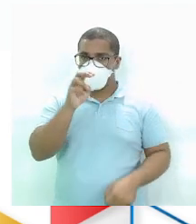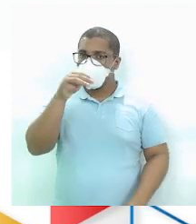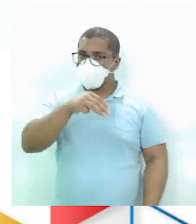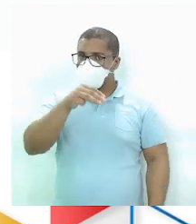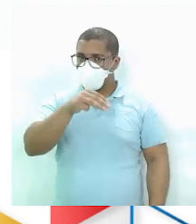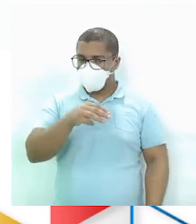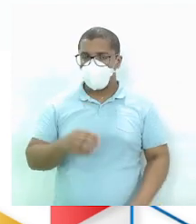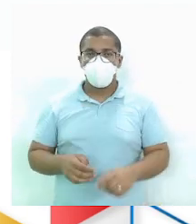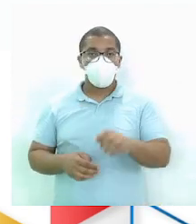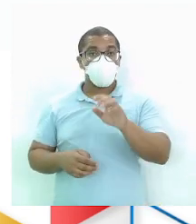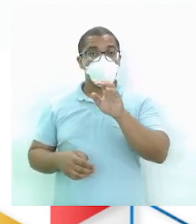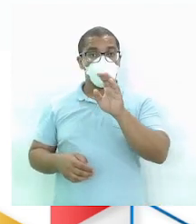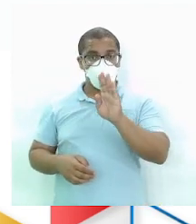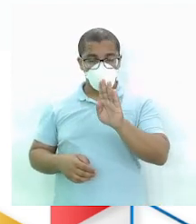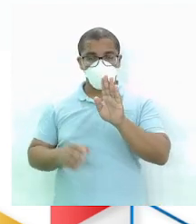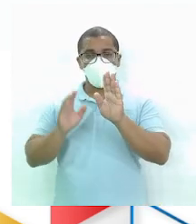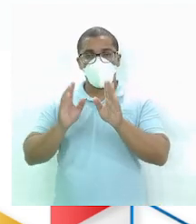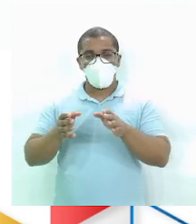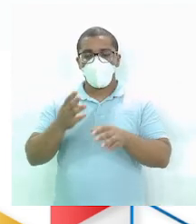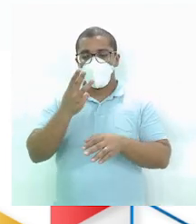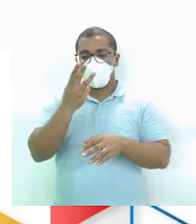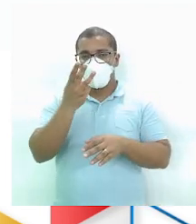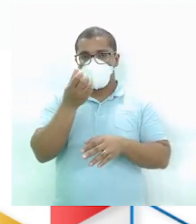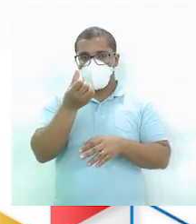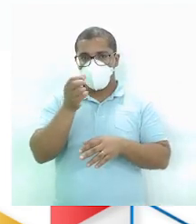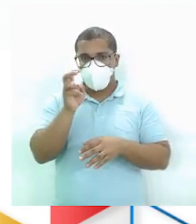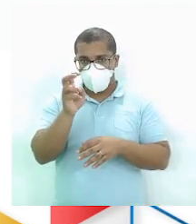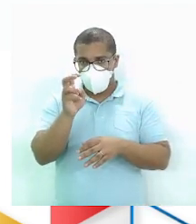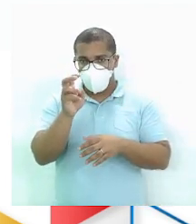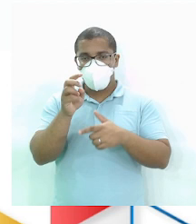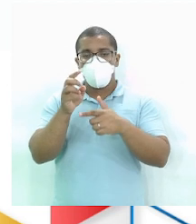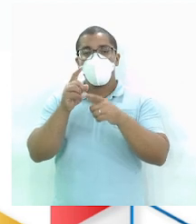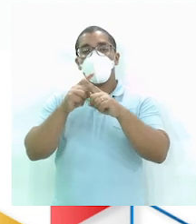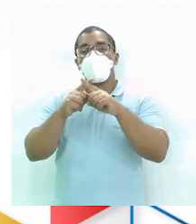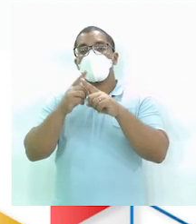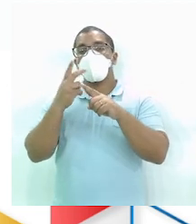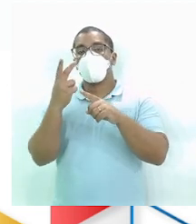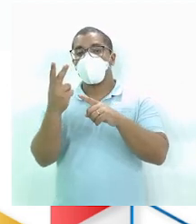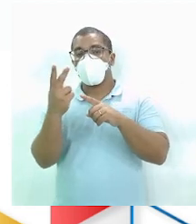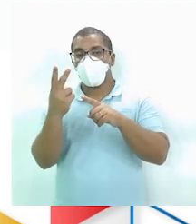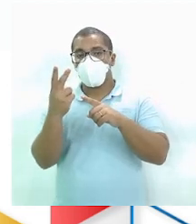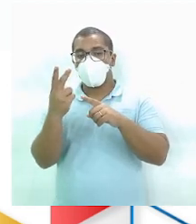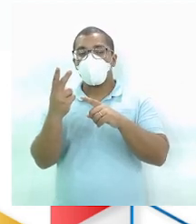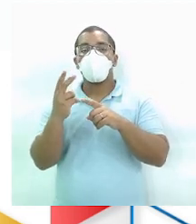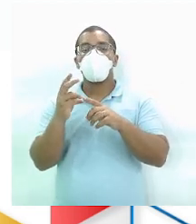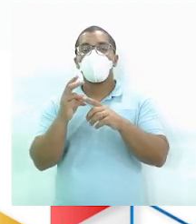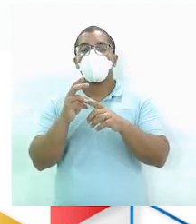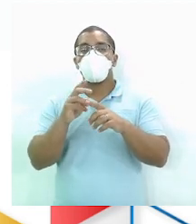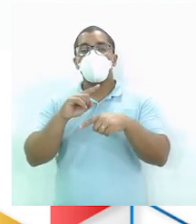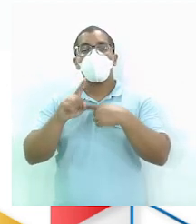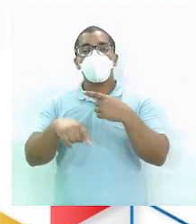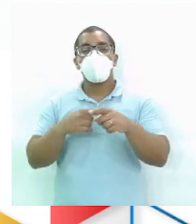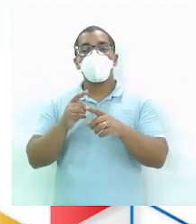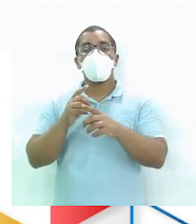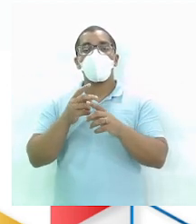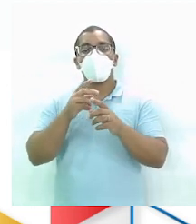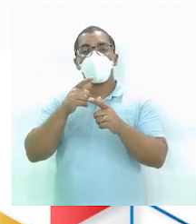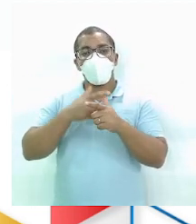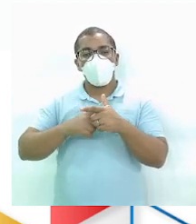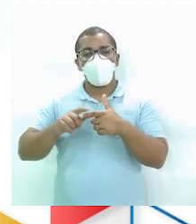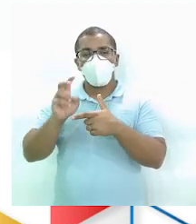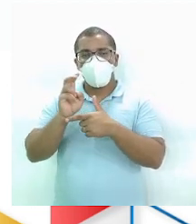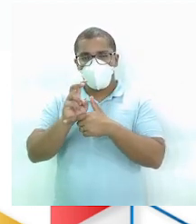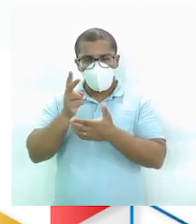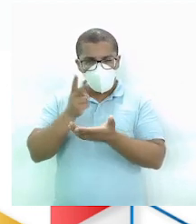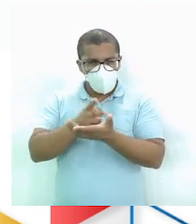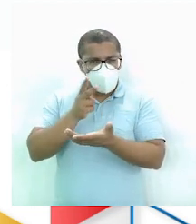item B Fechou? Agora 365 Vezes 2 E o resultado Dividido por 5 Sempre assim professor?